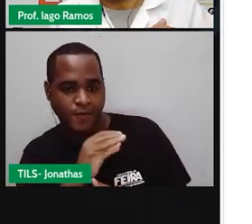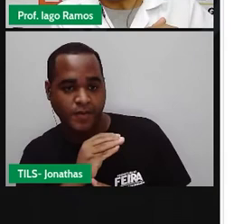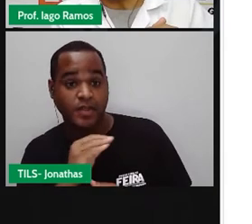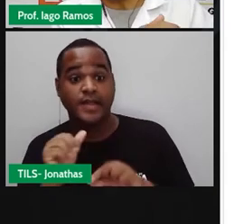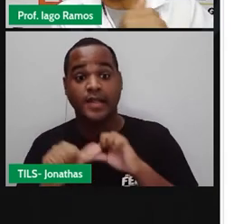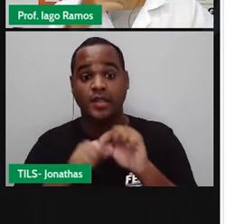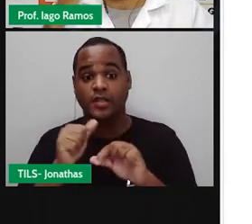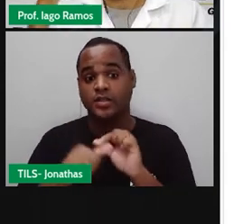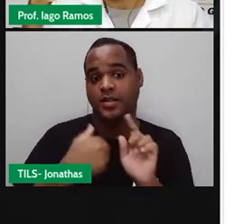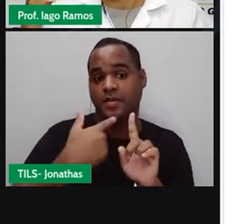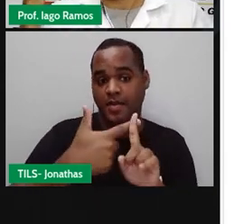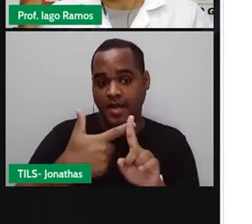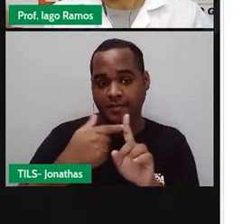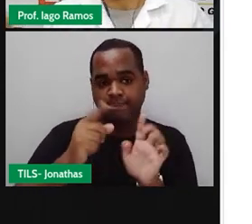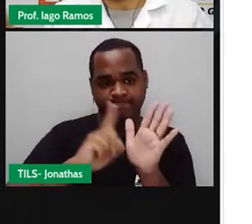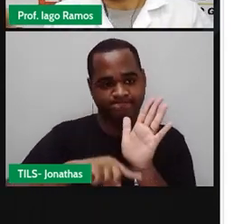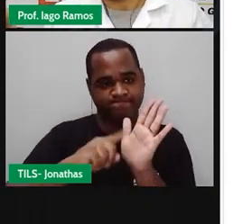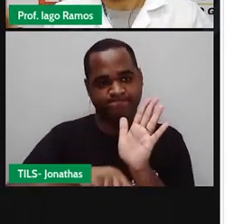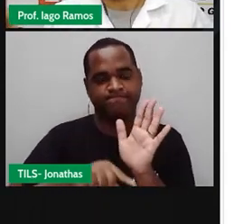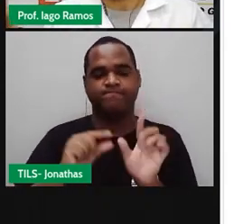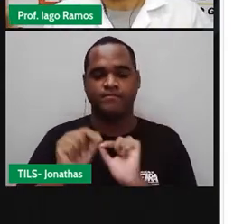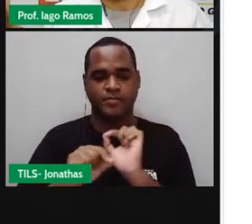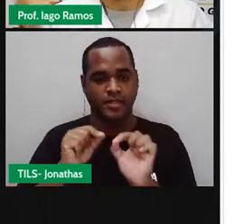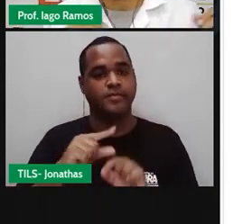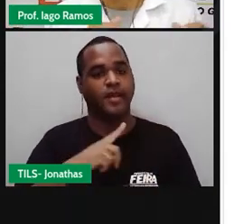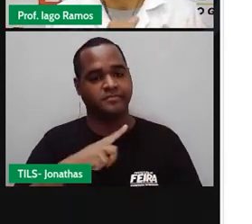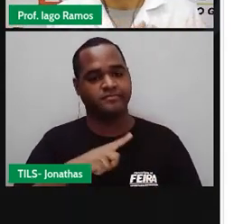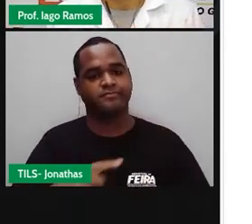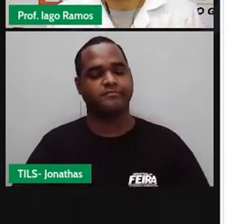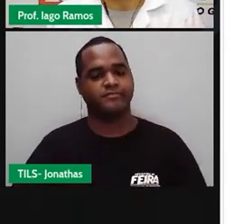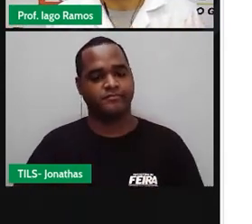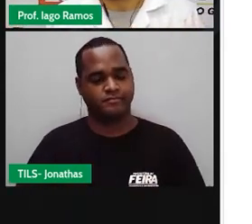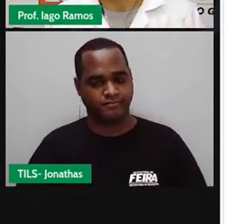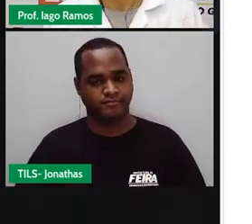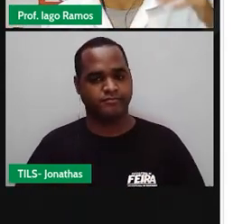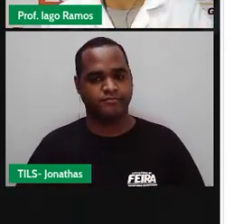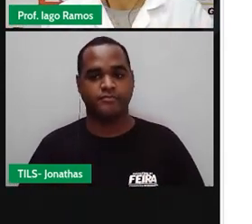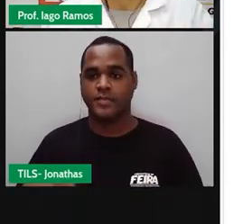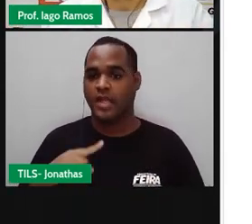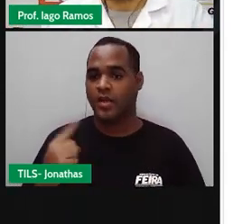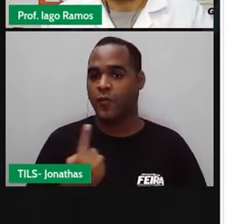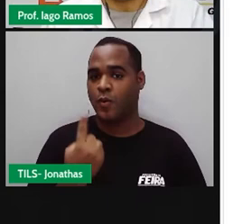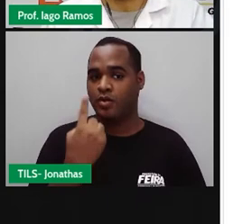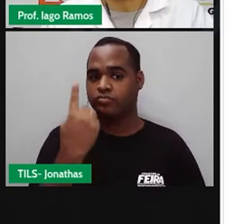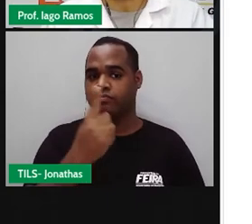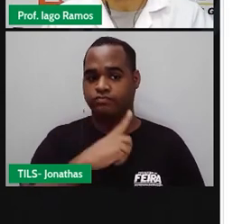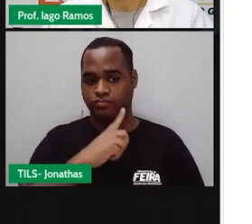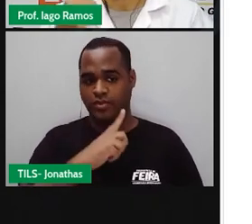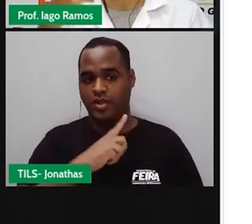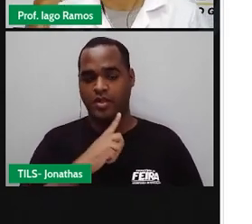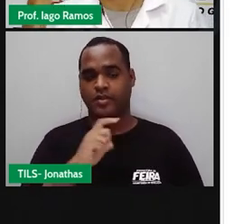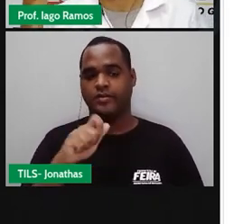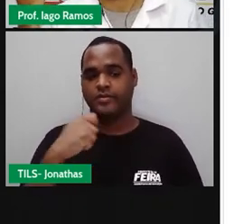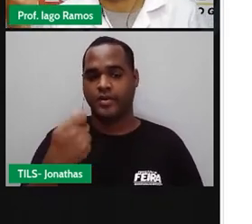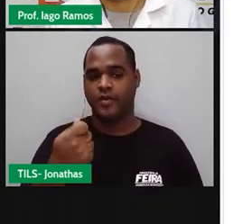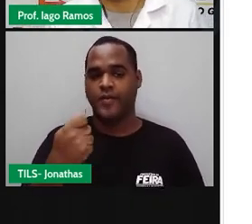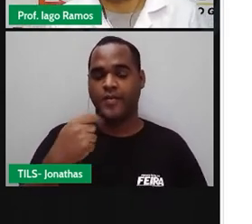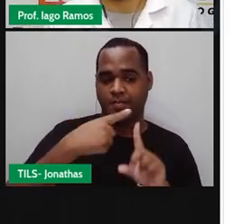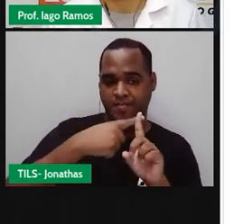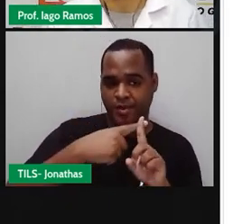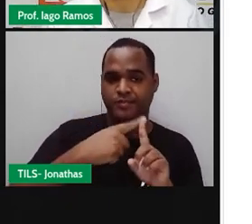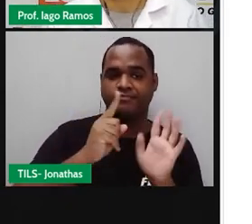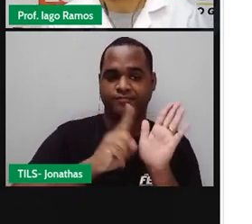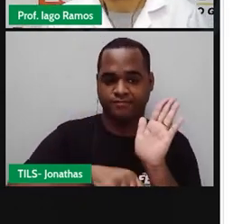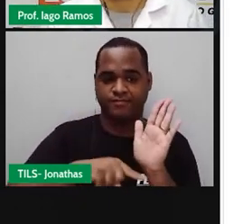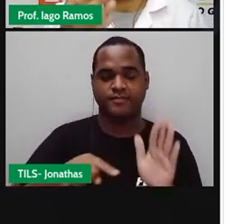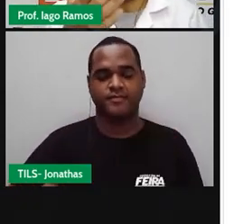positivos, números negativos. Falamos de altitude, apareceu números positivos, números